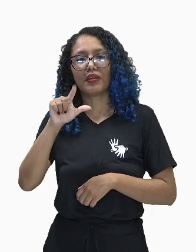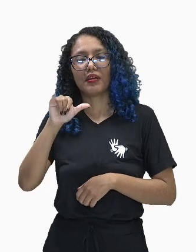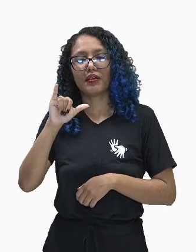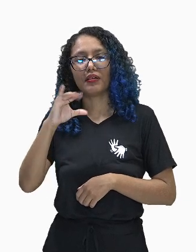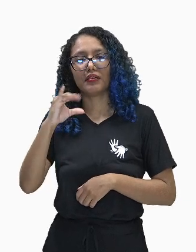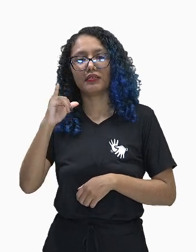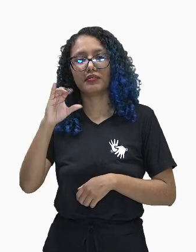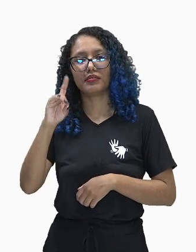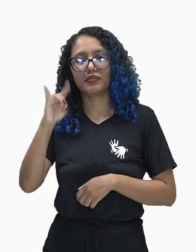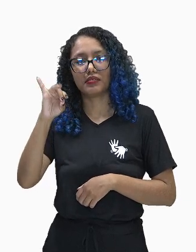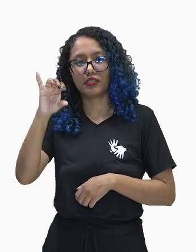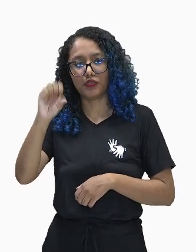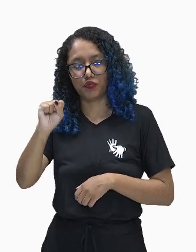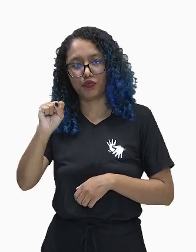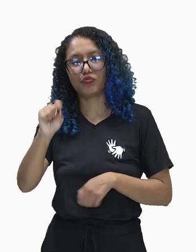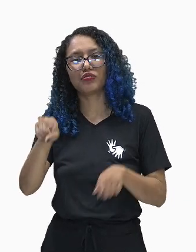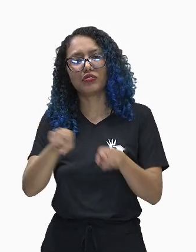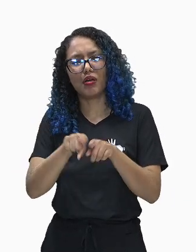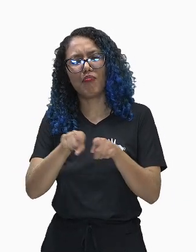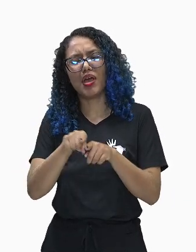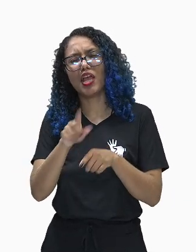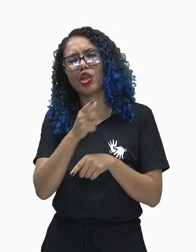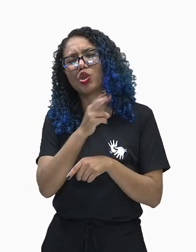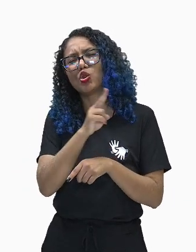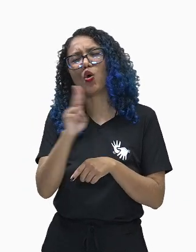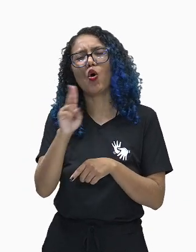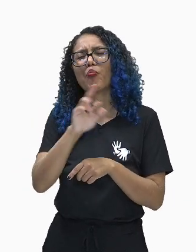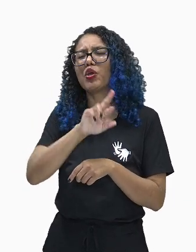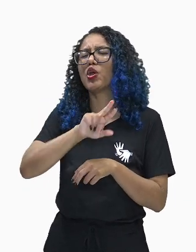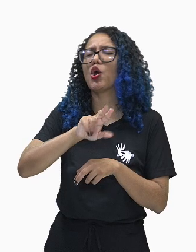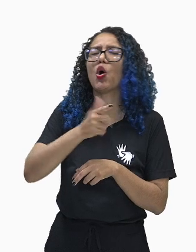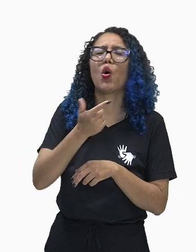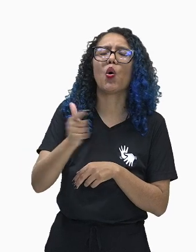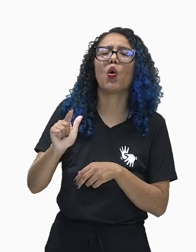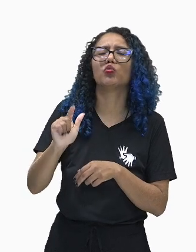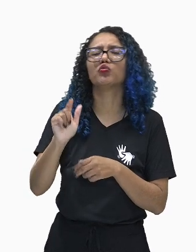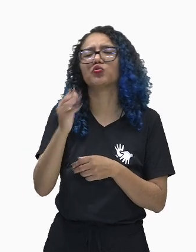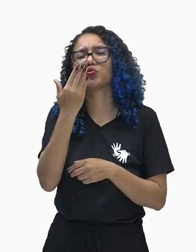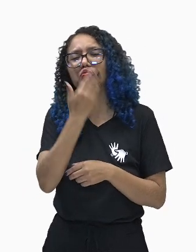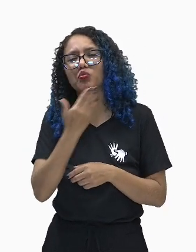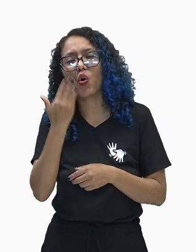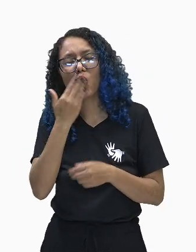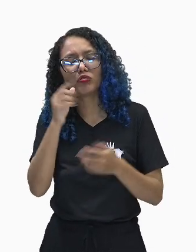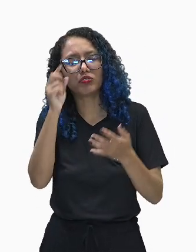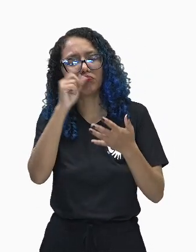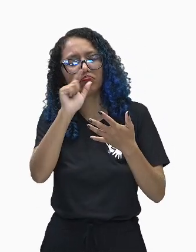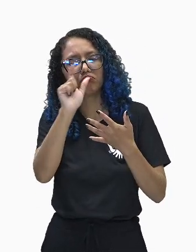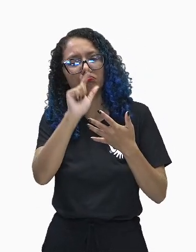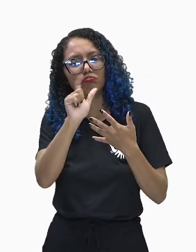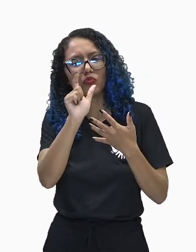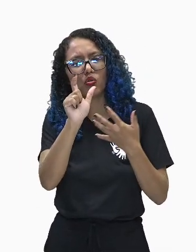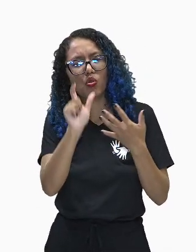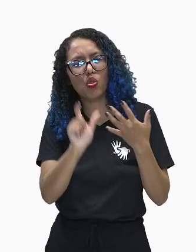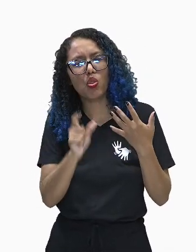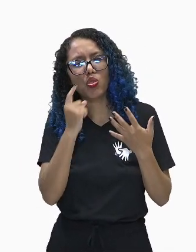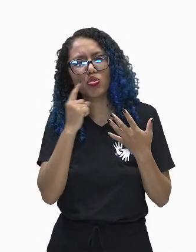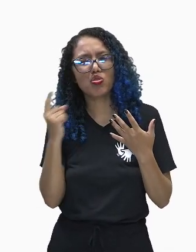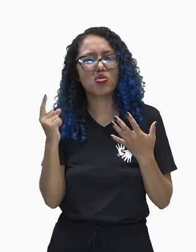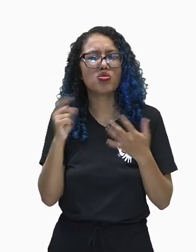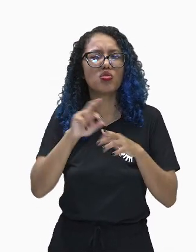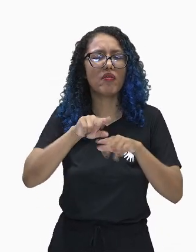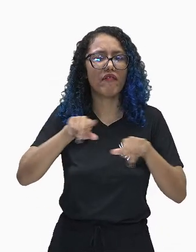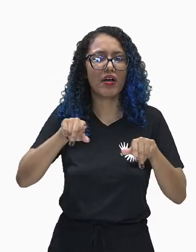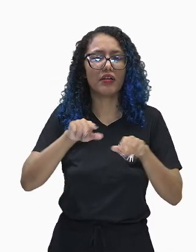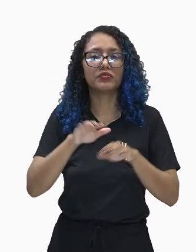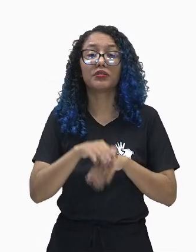como nós conhecemos, como açúcares. Que recebe uma outra denominação, não é tão popular